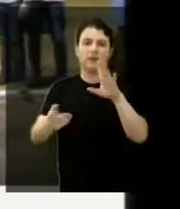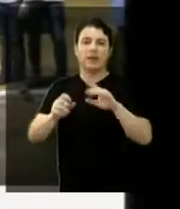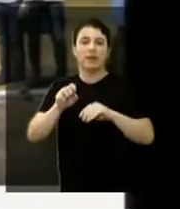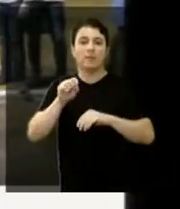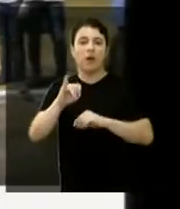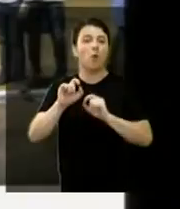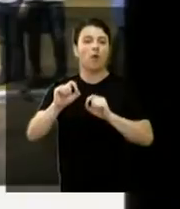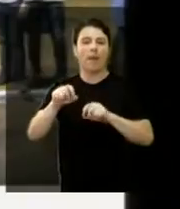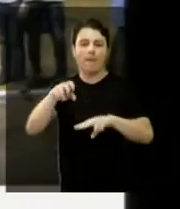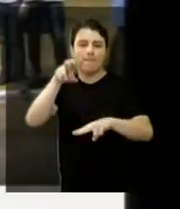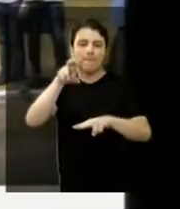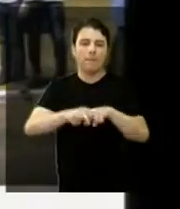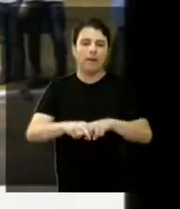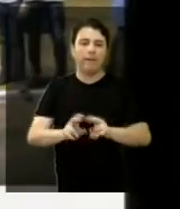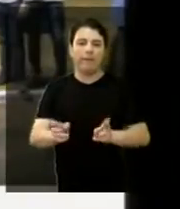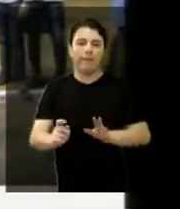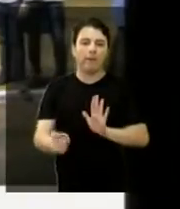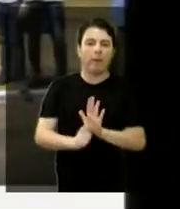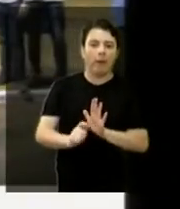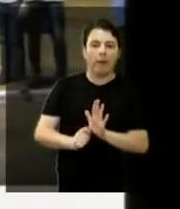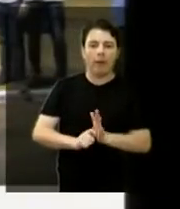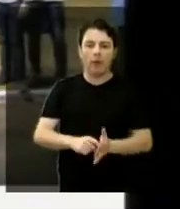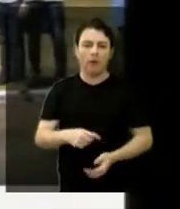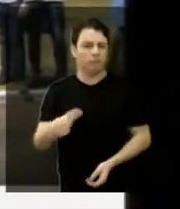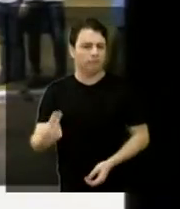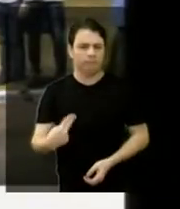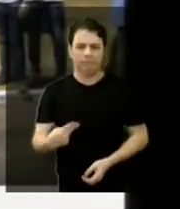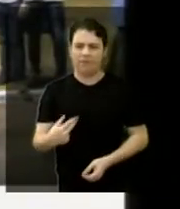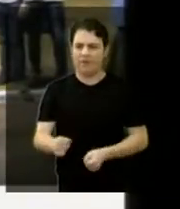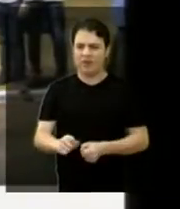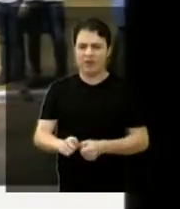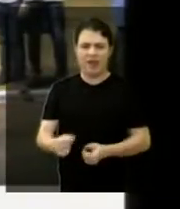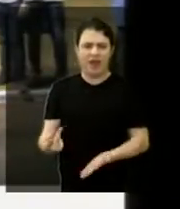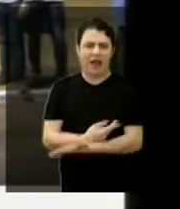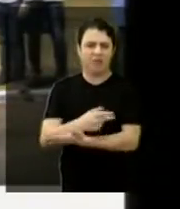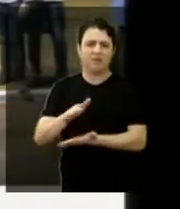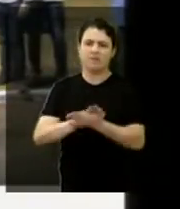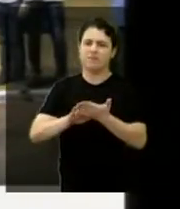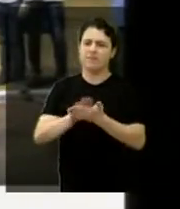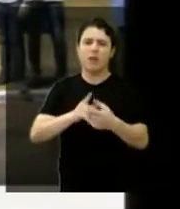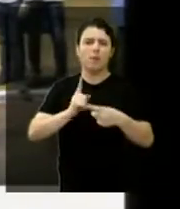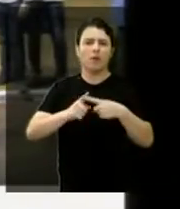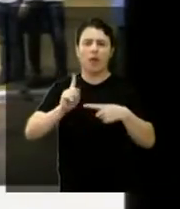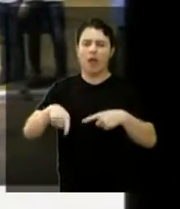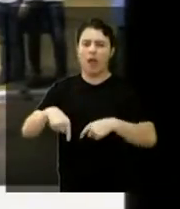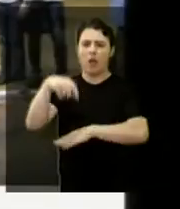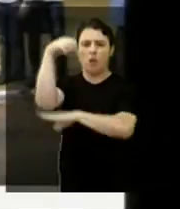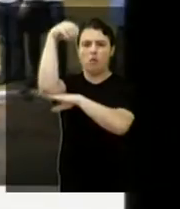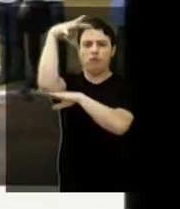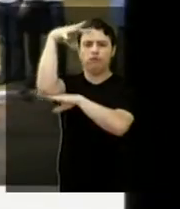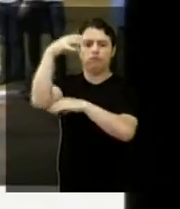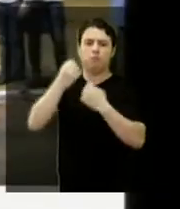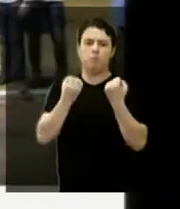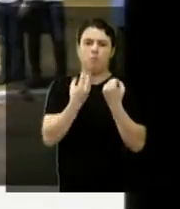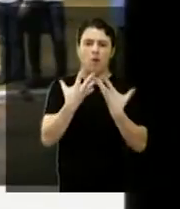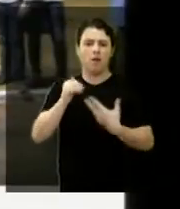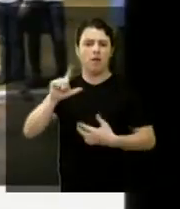sentado no banco ali, usando droga, enfim, fazendo coisa errada. Não tem como. É totalmente dia. Ok?